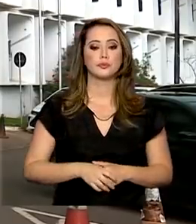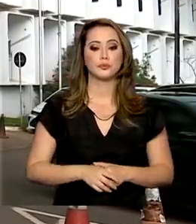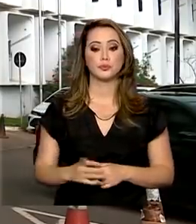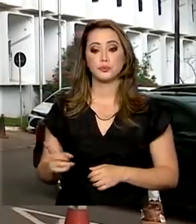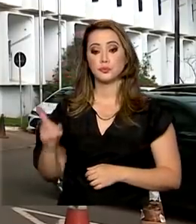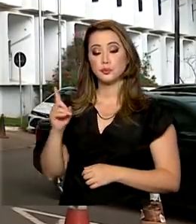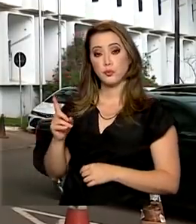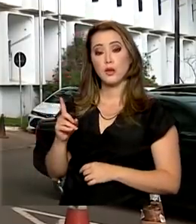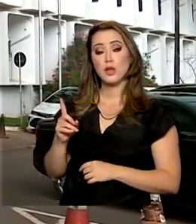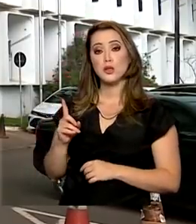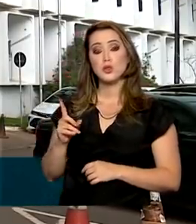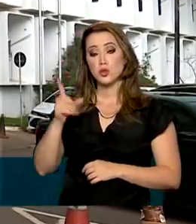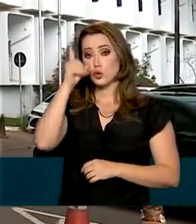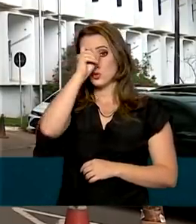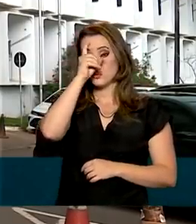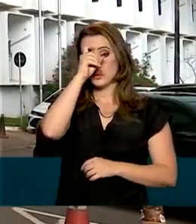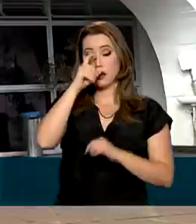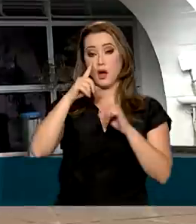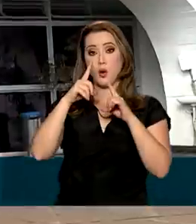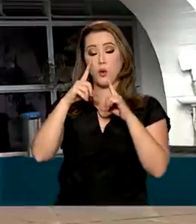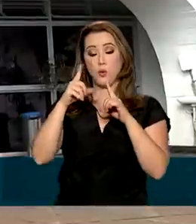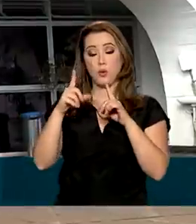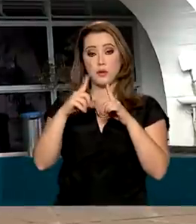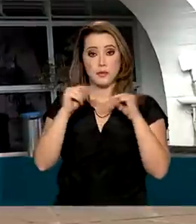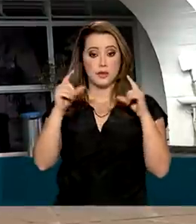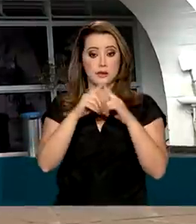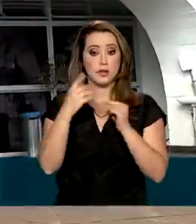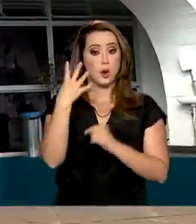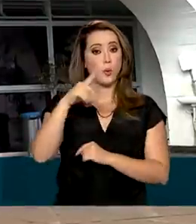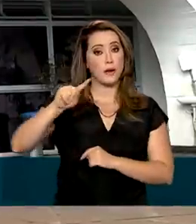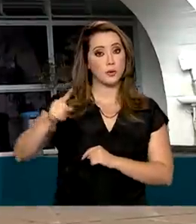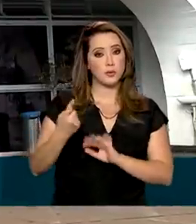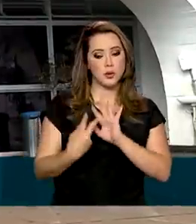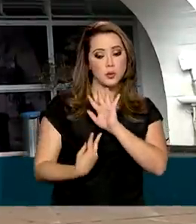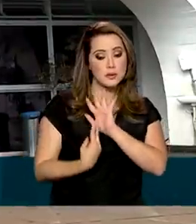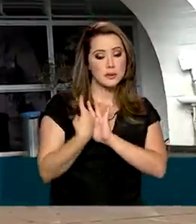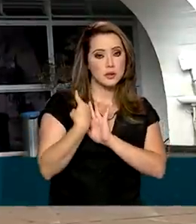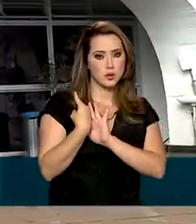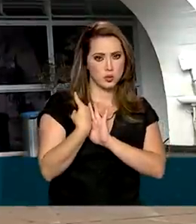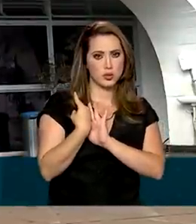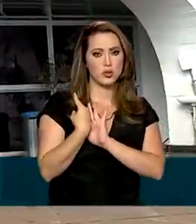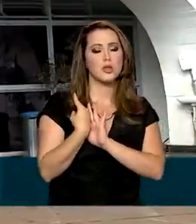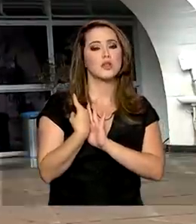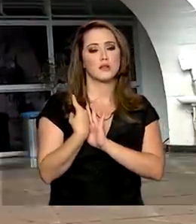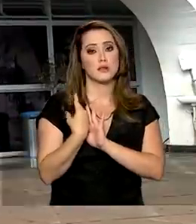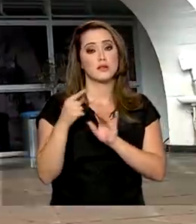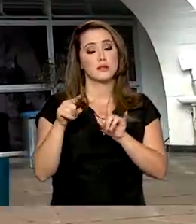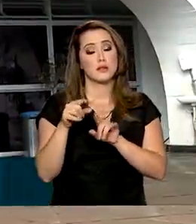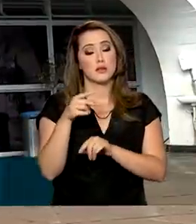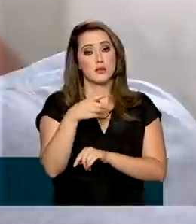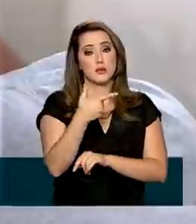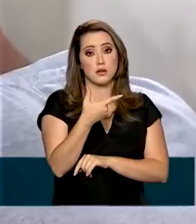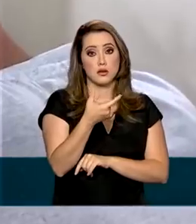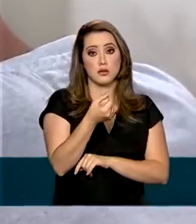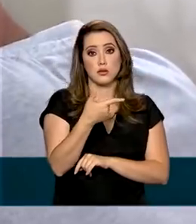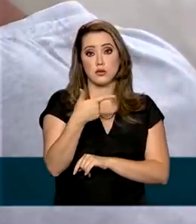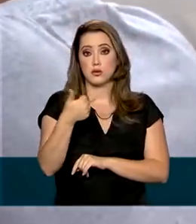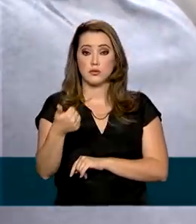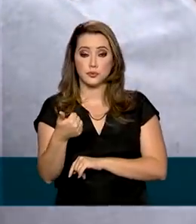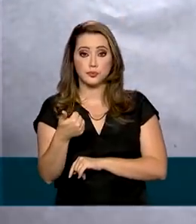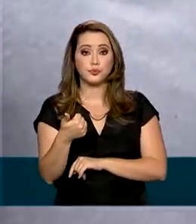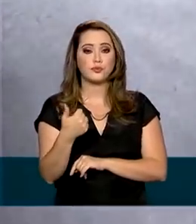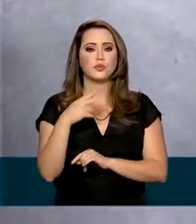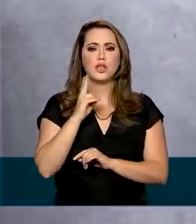hospital em Brasília realizou cerca de 4 mil cirurgias eletivas e de emergência em 2021. Com a